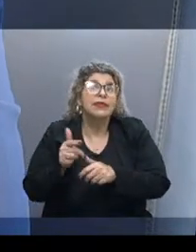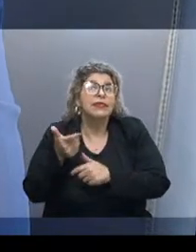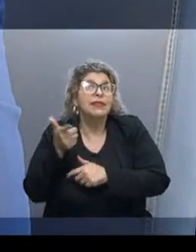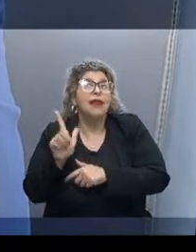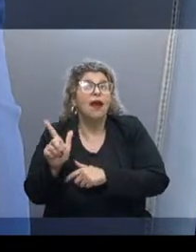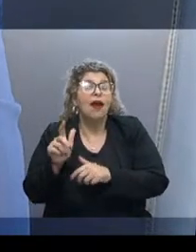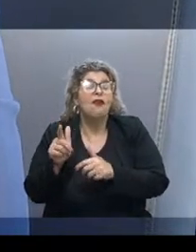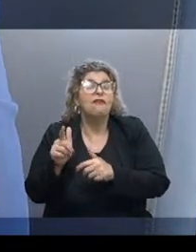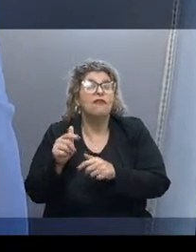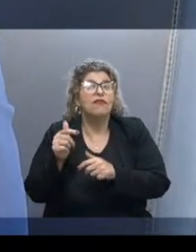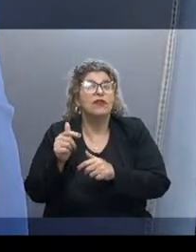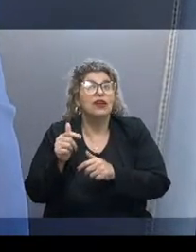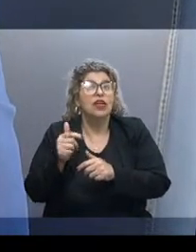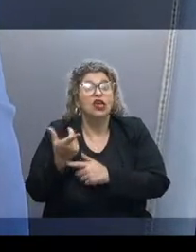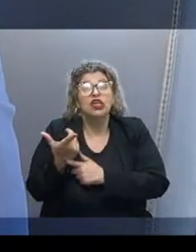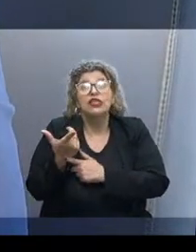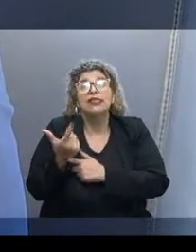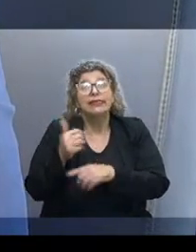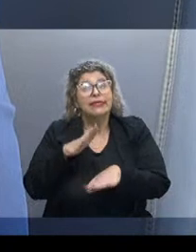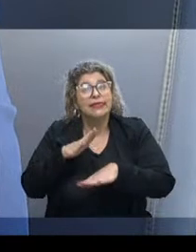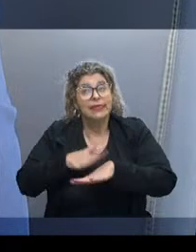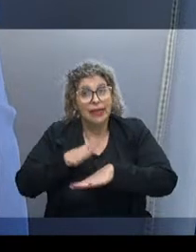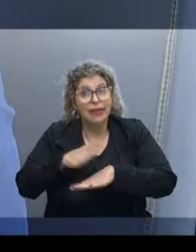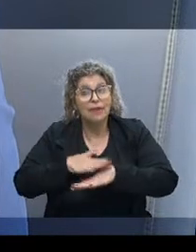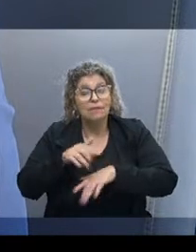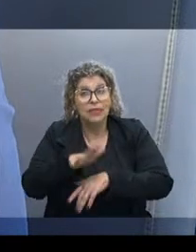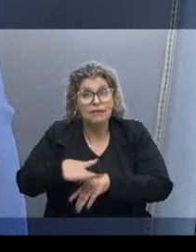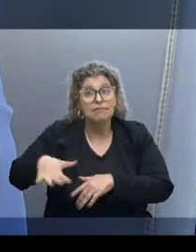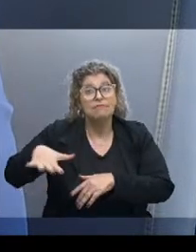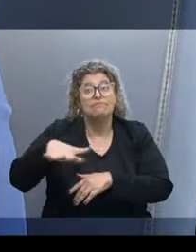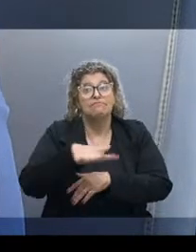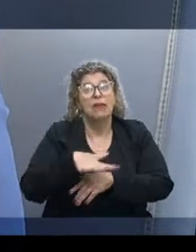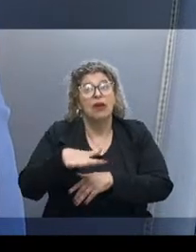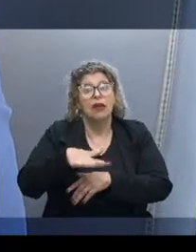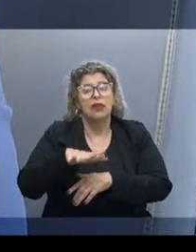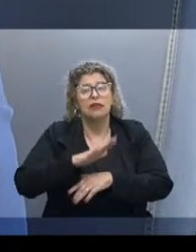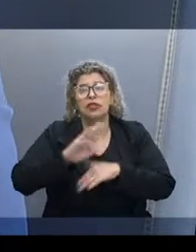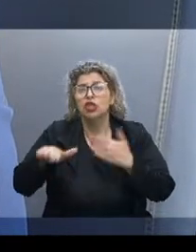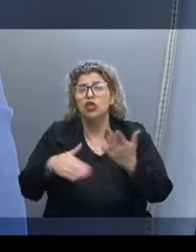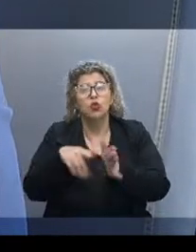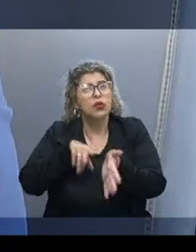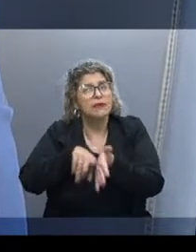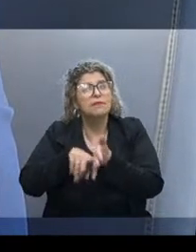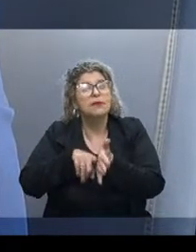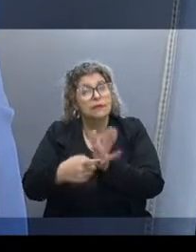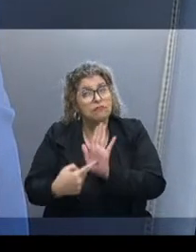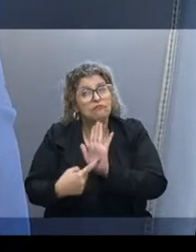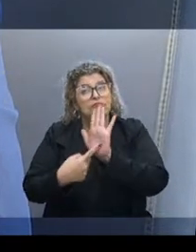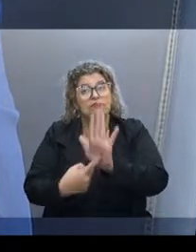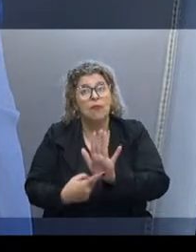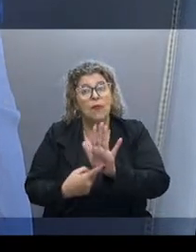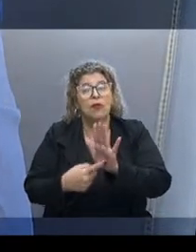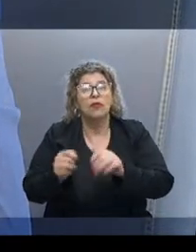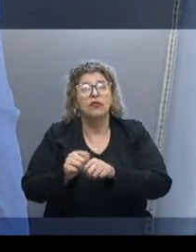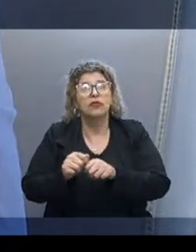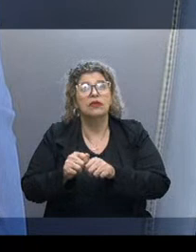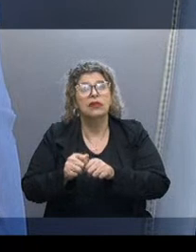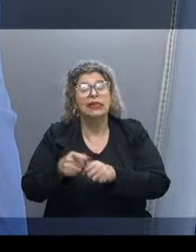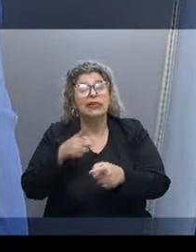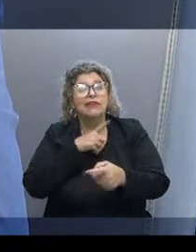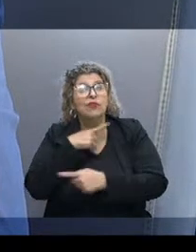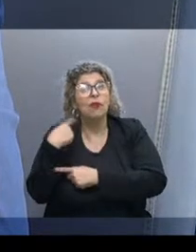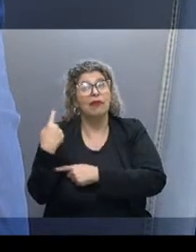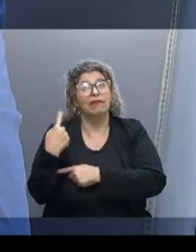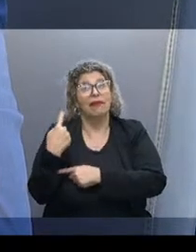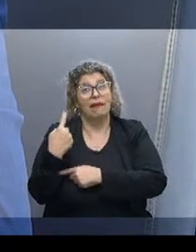um pouco desse tempo e desse espaço que todas as pesquisas nos mostram, que nós vamos ter um atraso